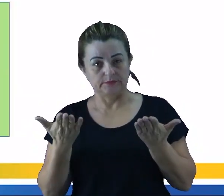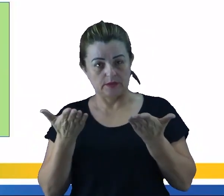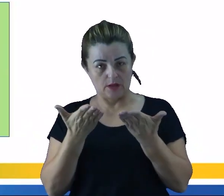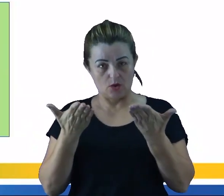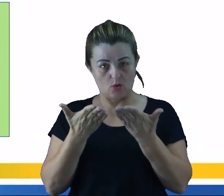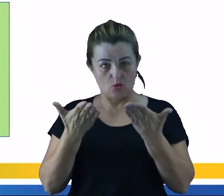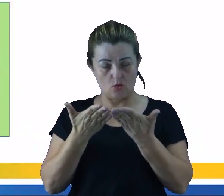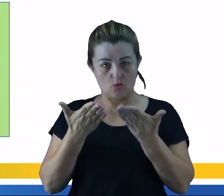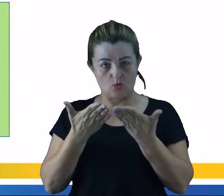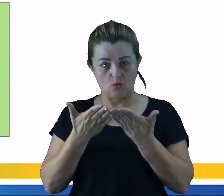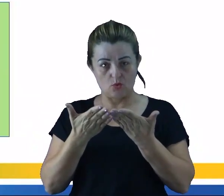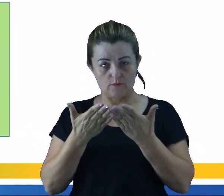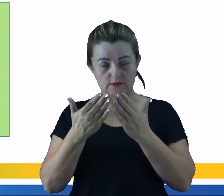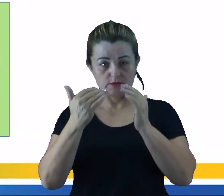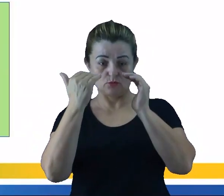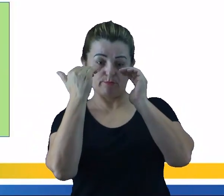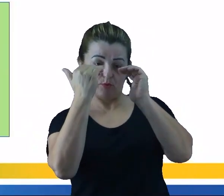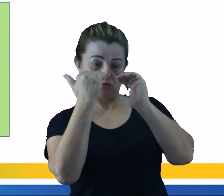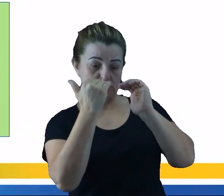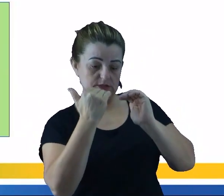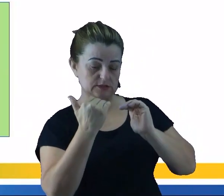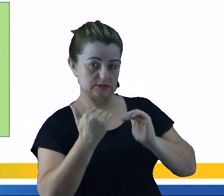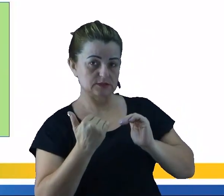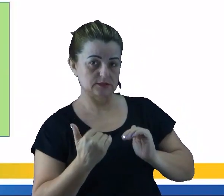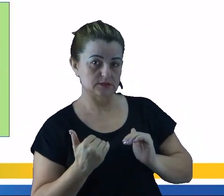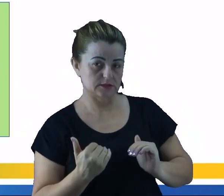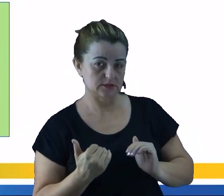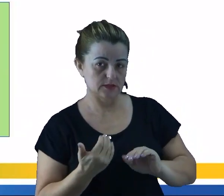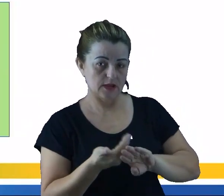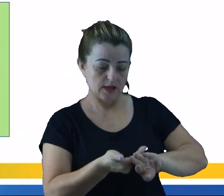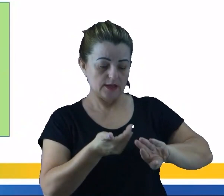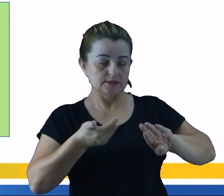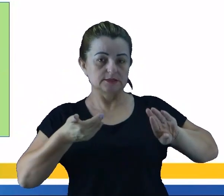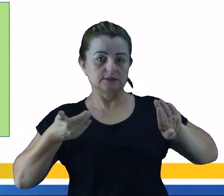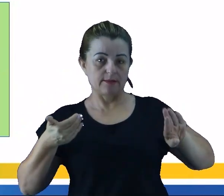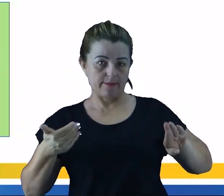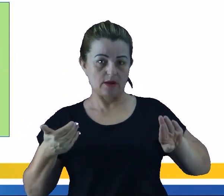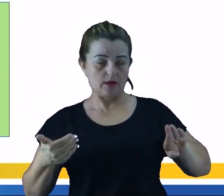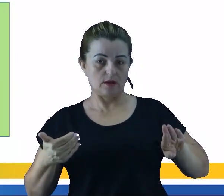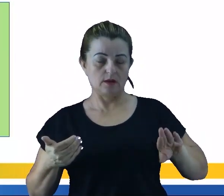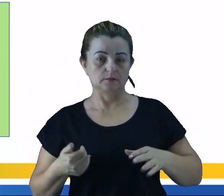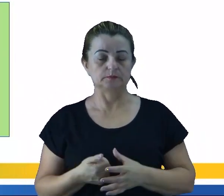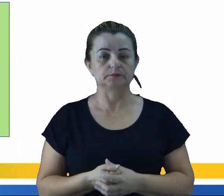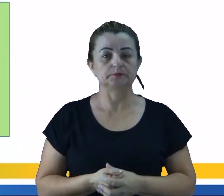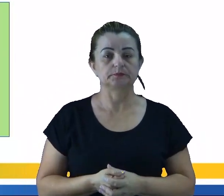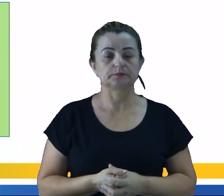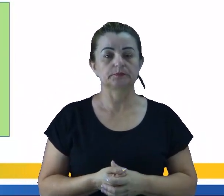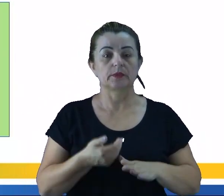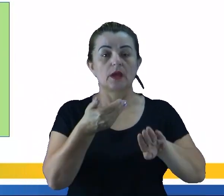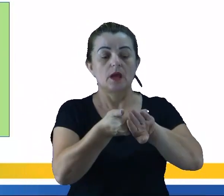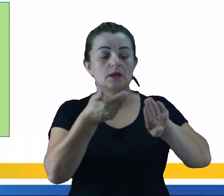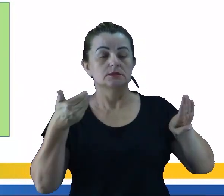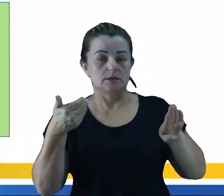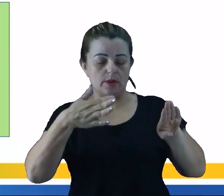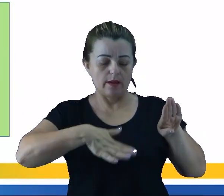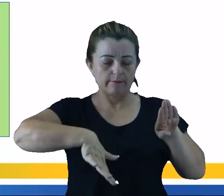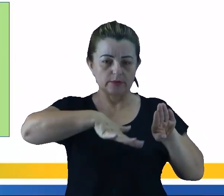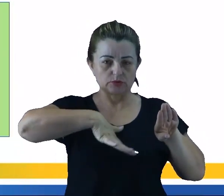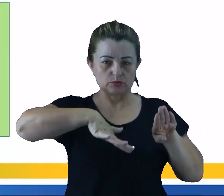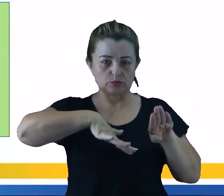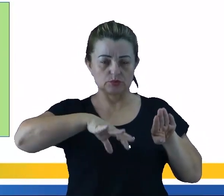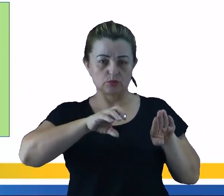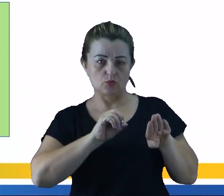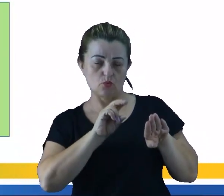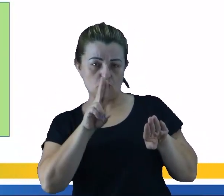agora falar dos processos que a gente pode realizar pra separar essas misturas. Então a separação de misturas ou